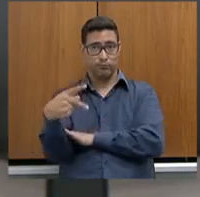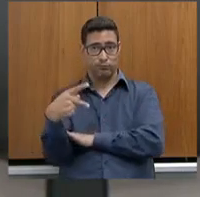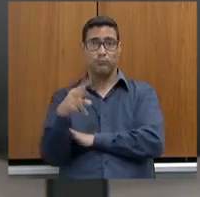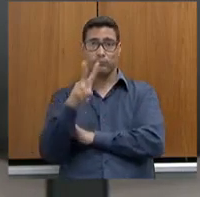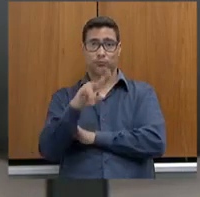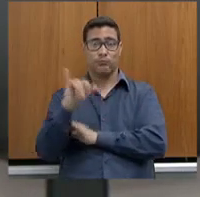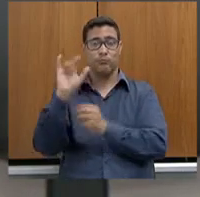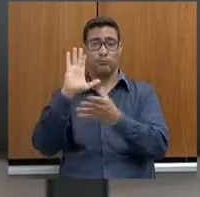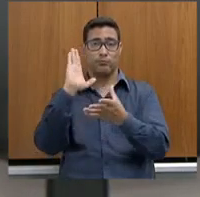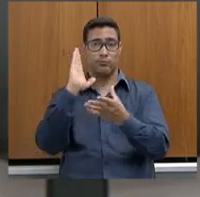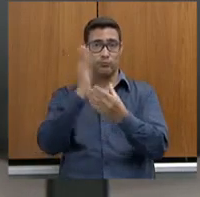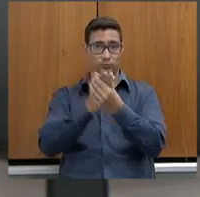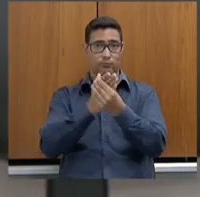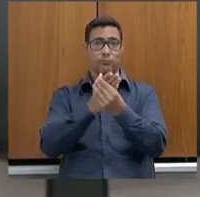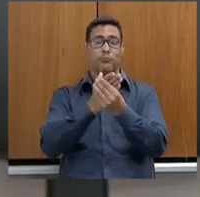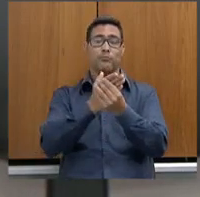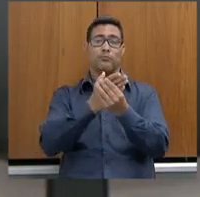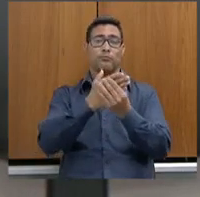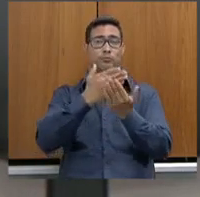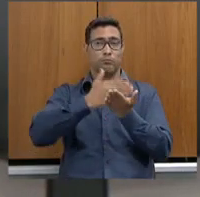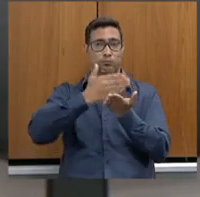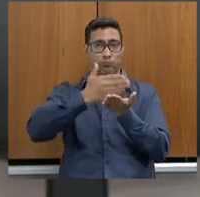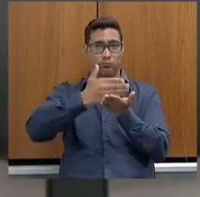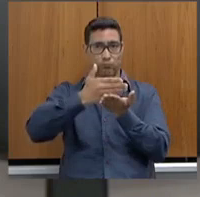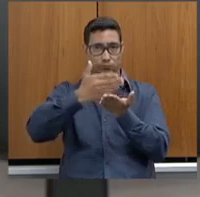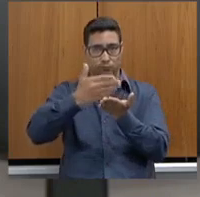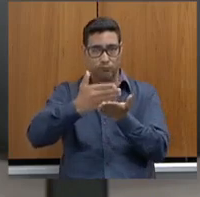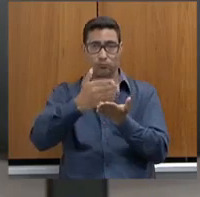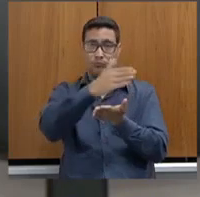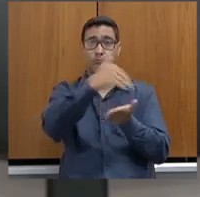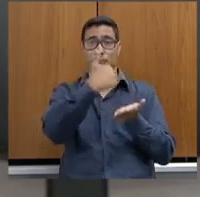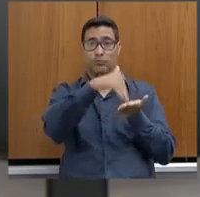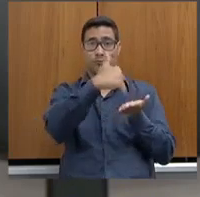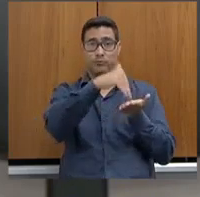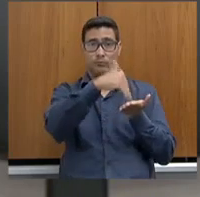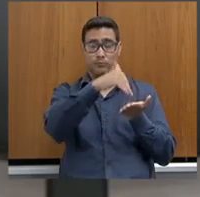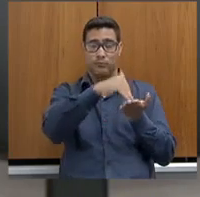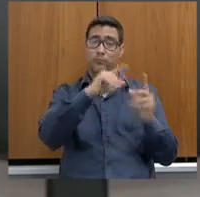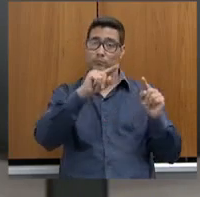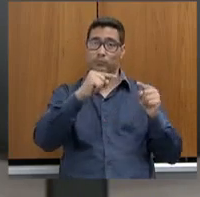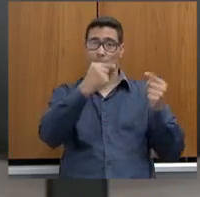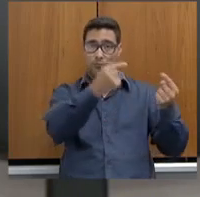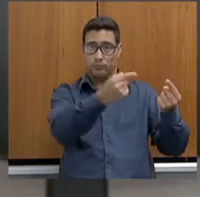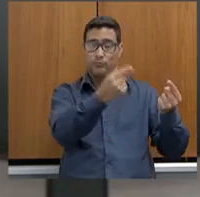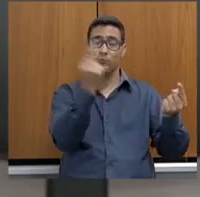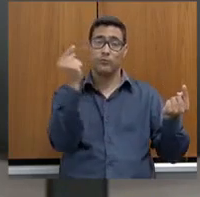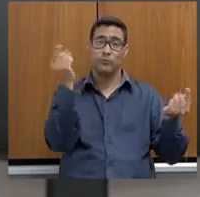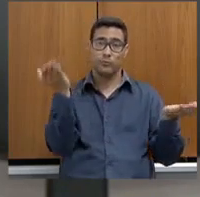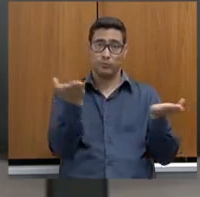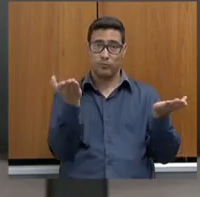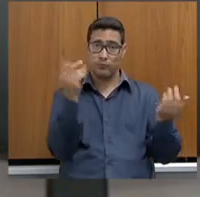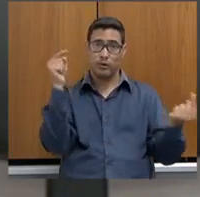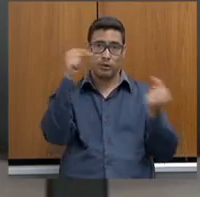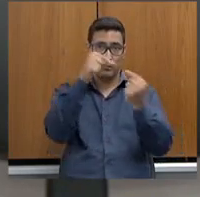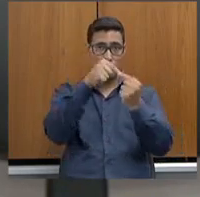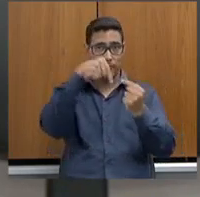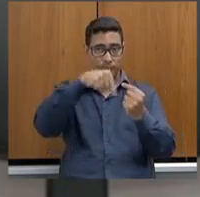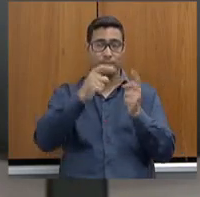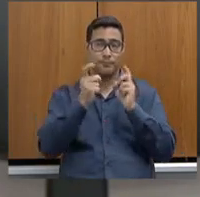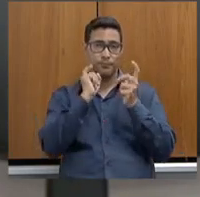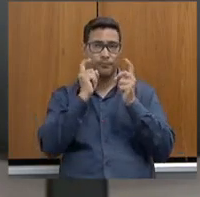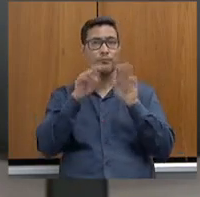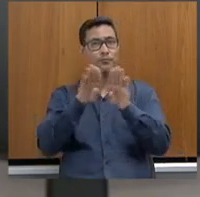protocolados na secretaria, depois o me informa aqui diretamente, objetos desta audiência pública e de anteriores,